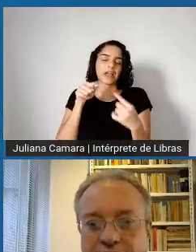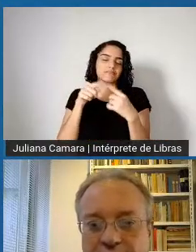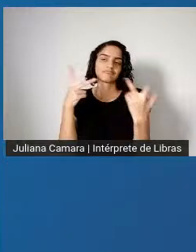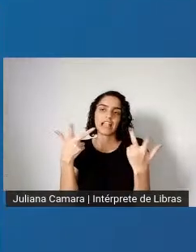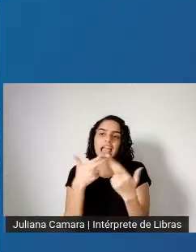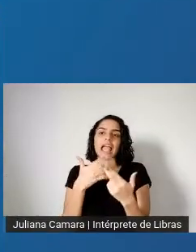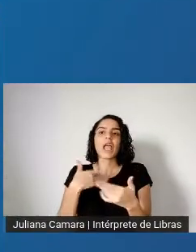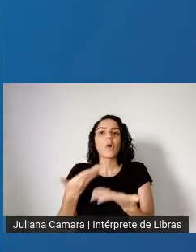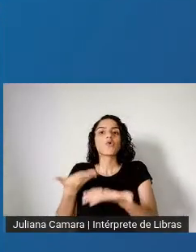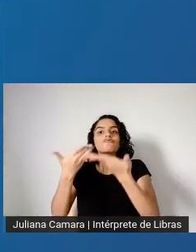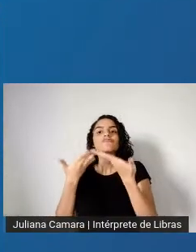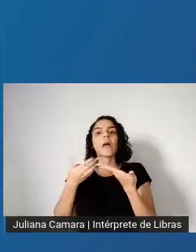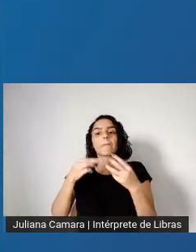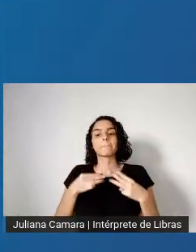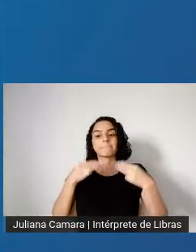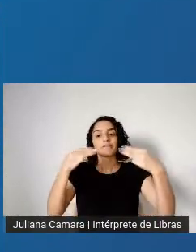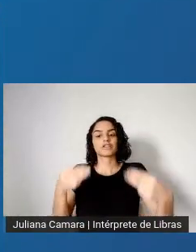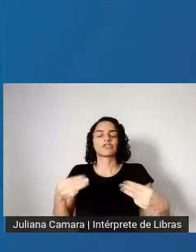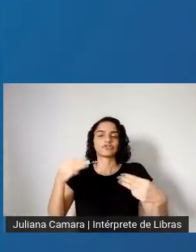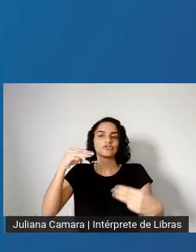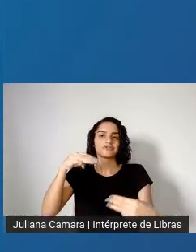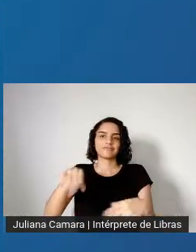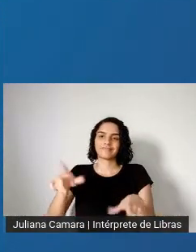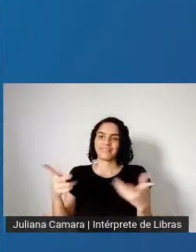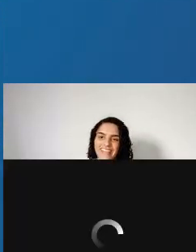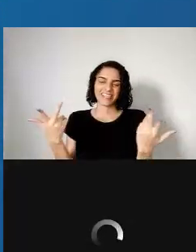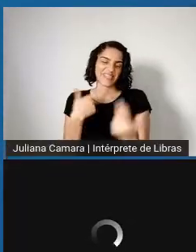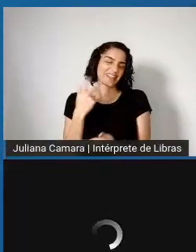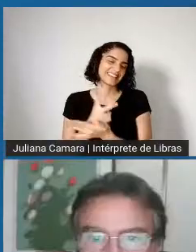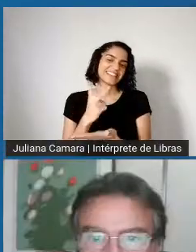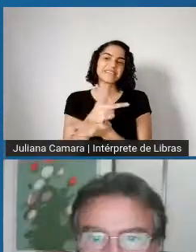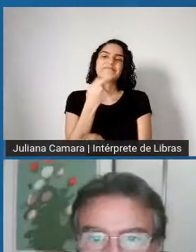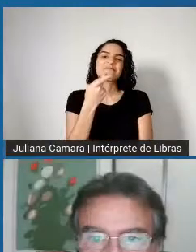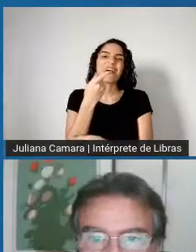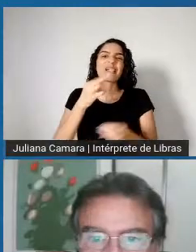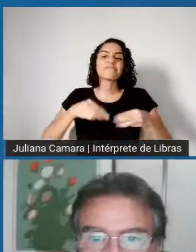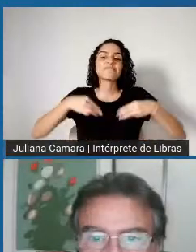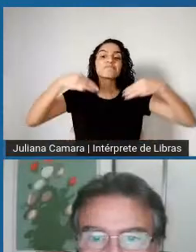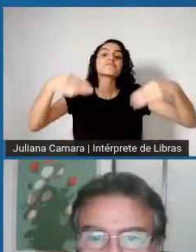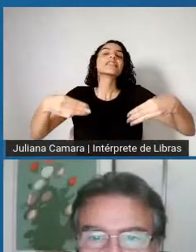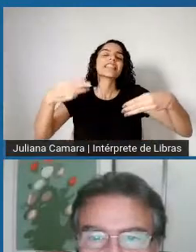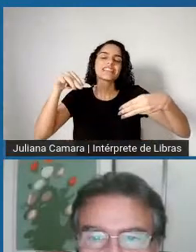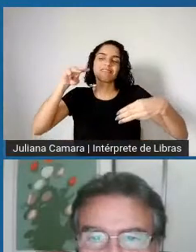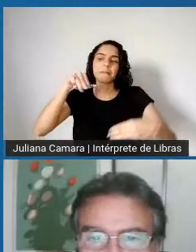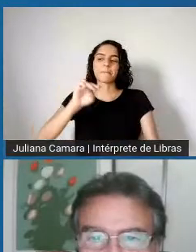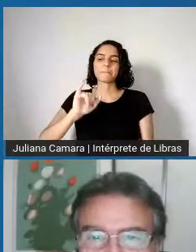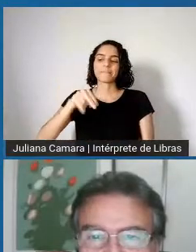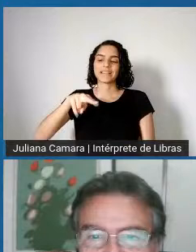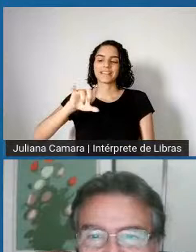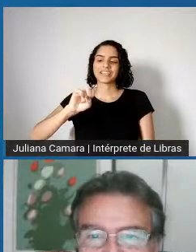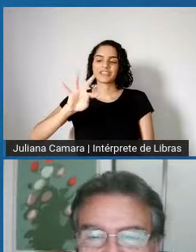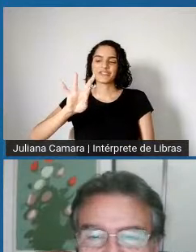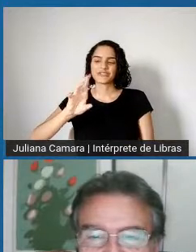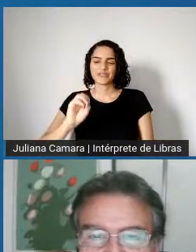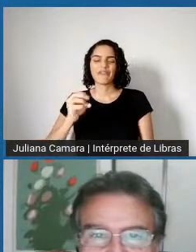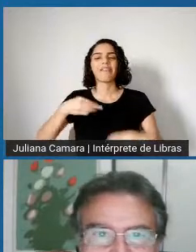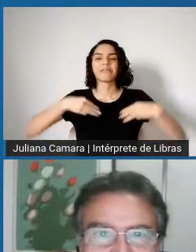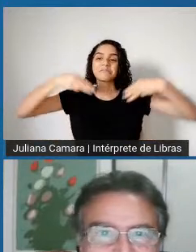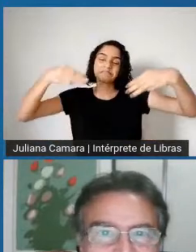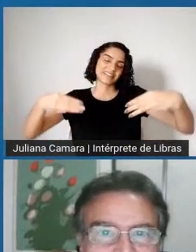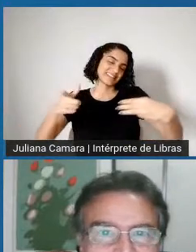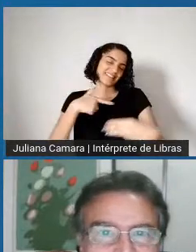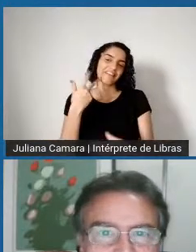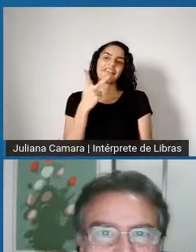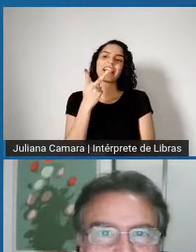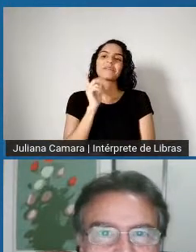o ministro do Temporão, é assim que nós o denominamos, a gente continua chamando ele de ministro, mas